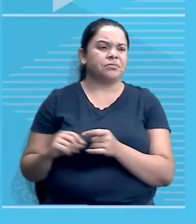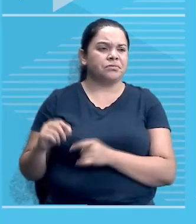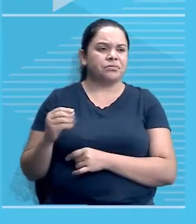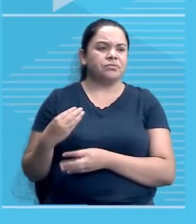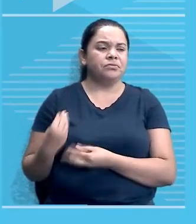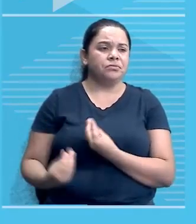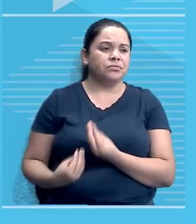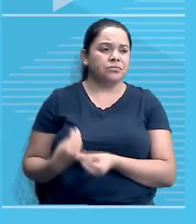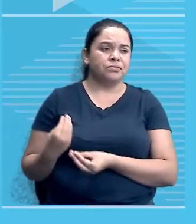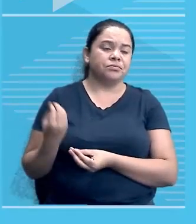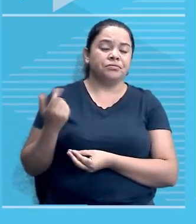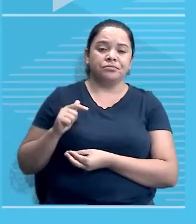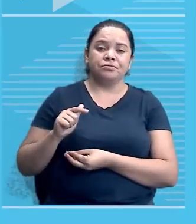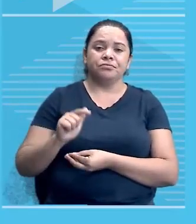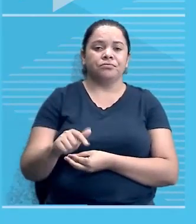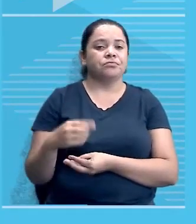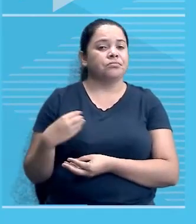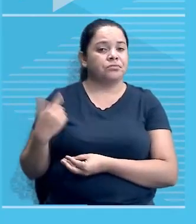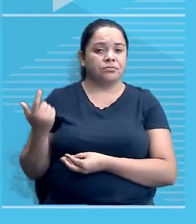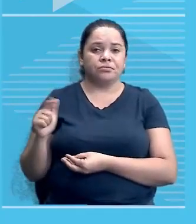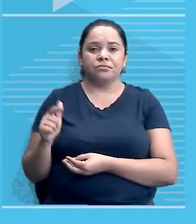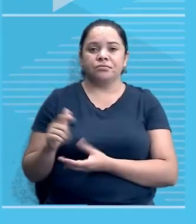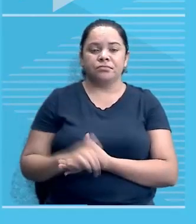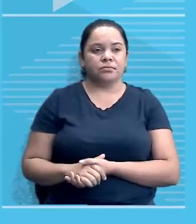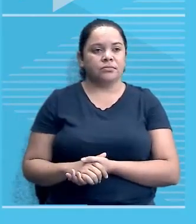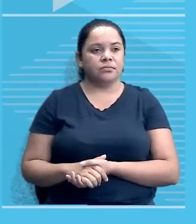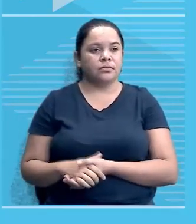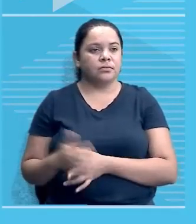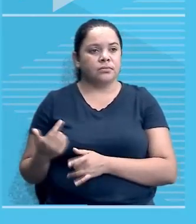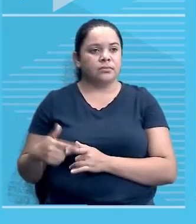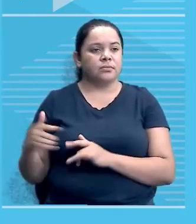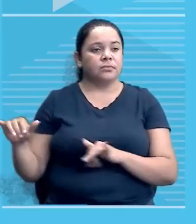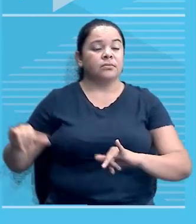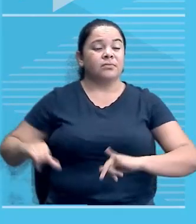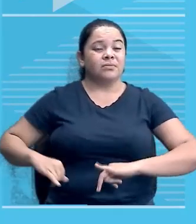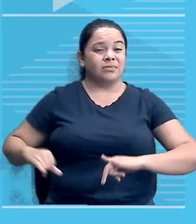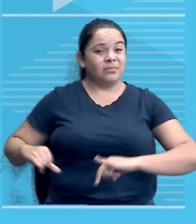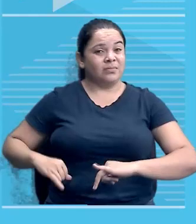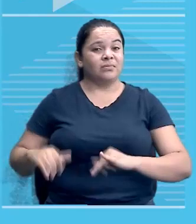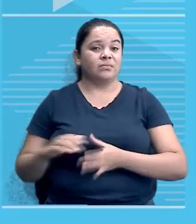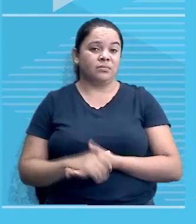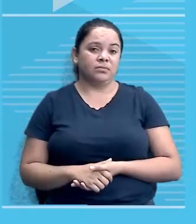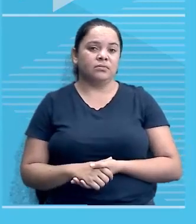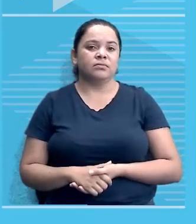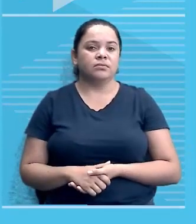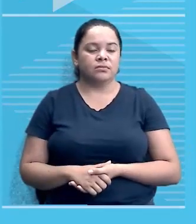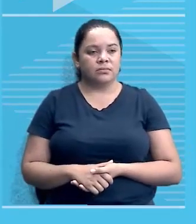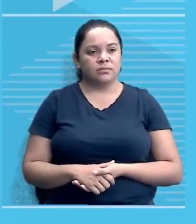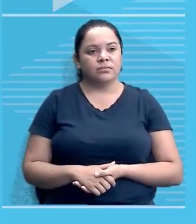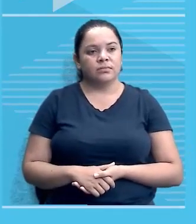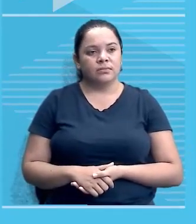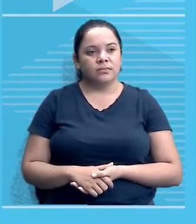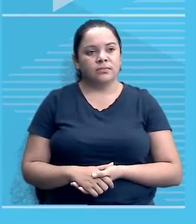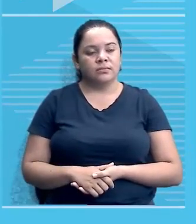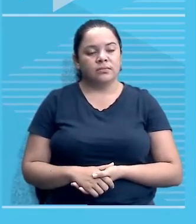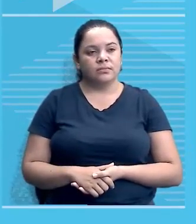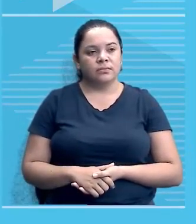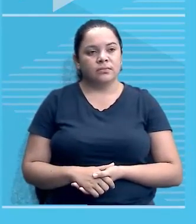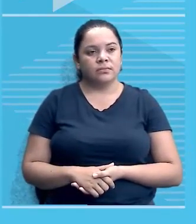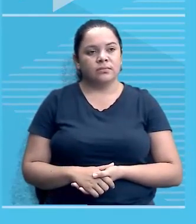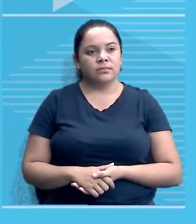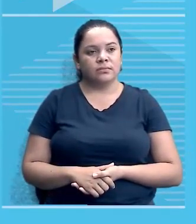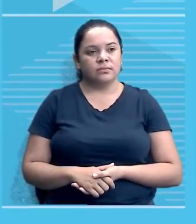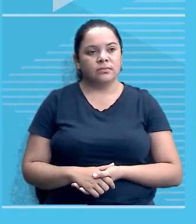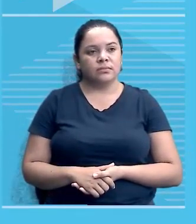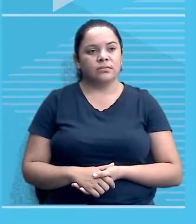Segunda Guerra Mundial. Me permitam, inclusive, fazer um paralelo com o que aconteceu em relação às